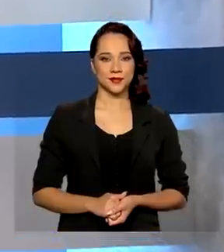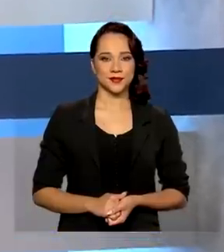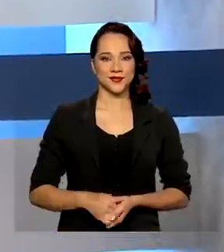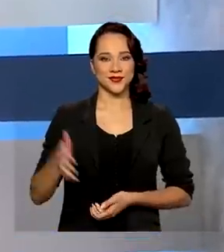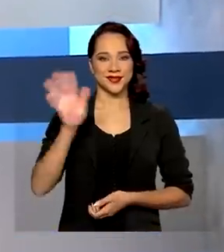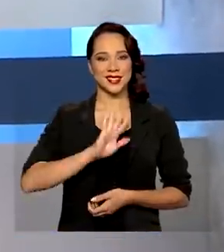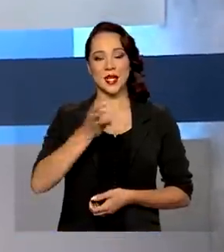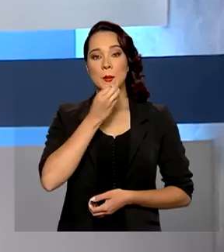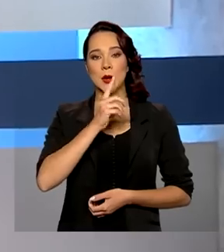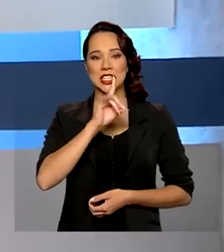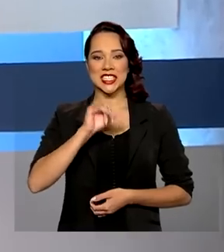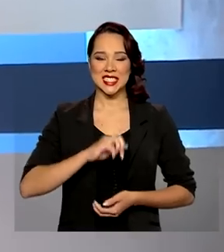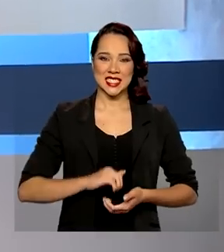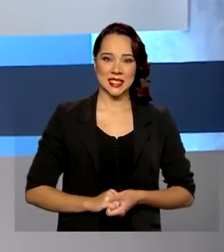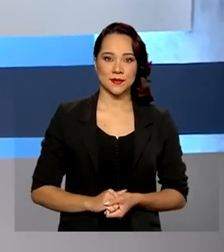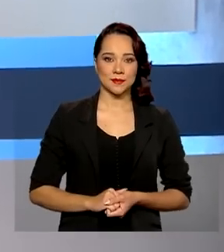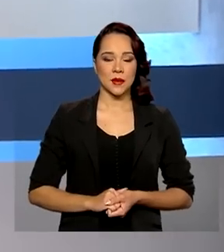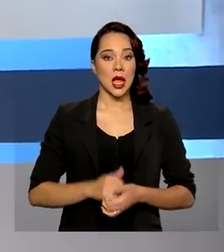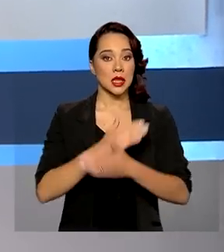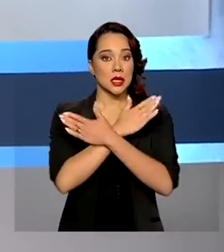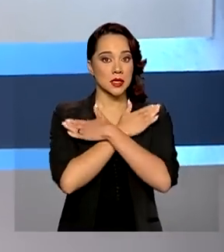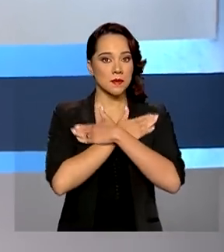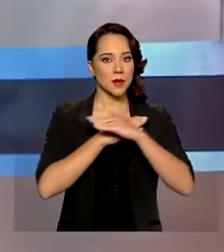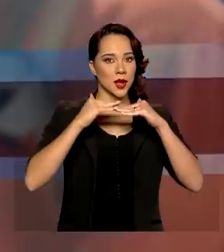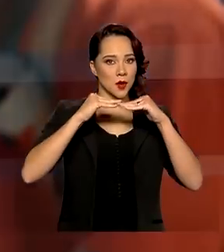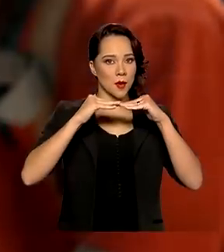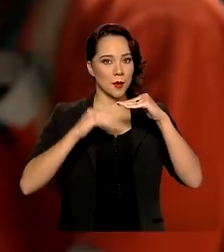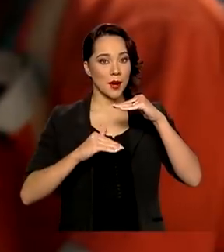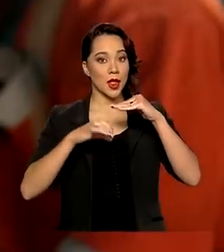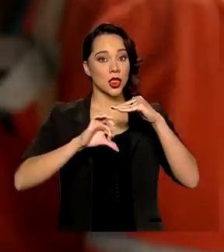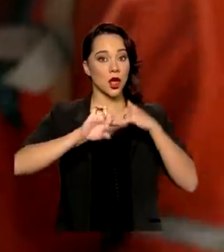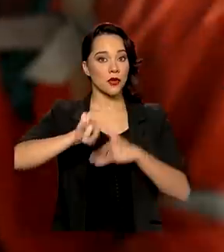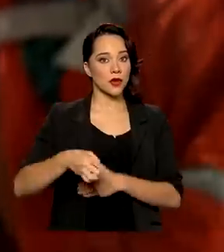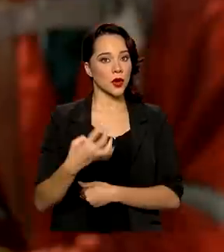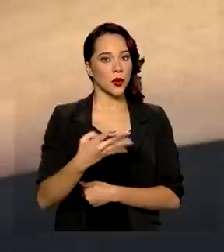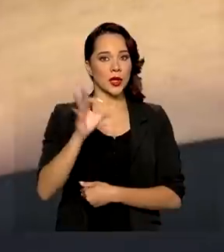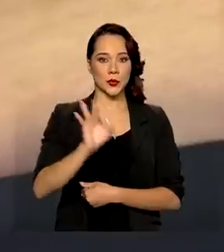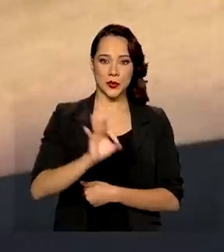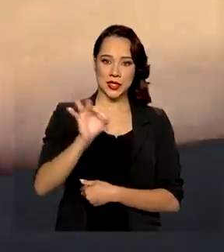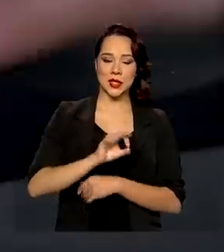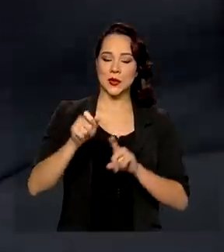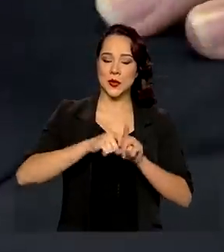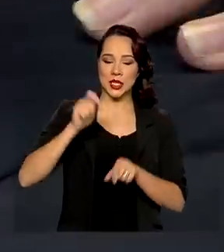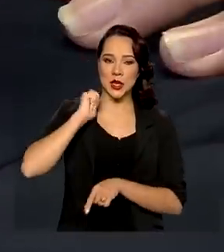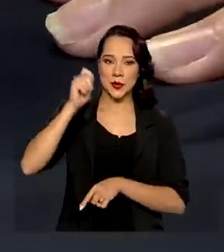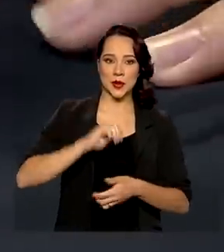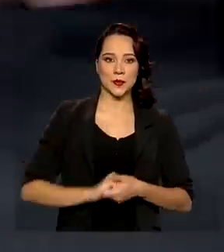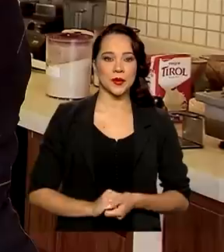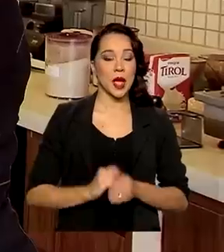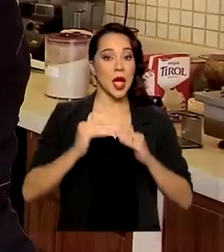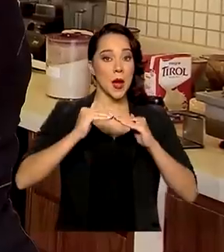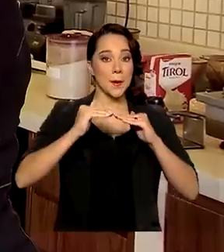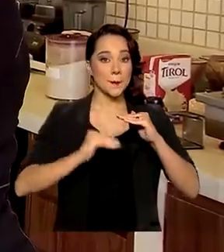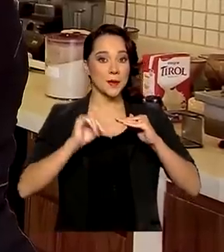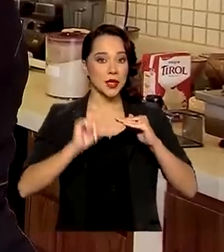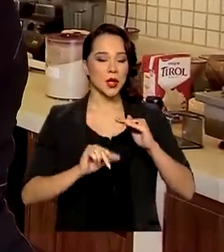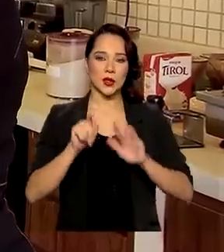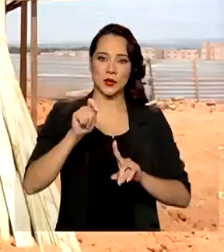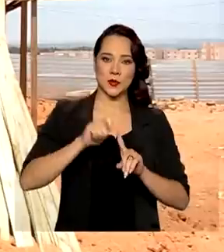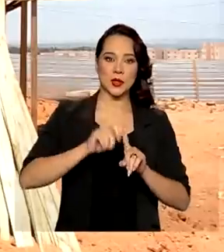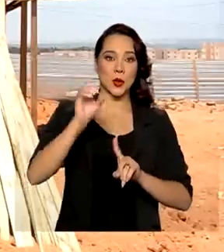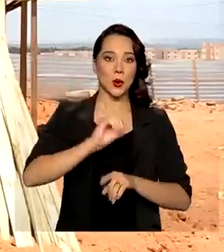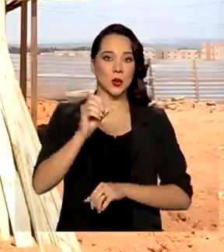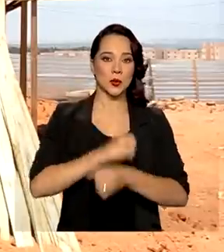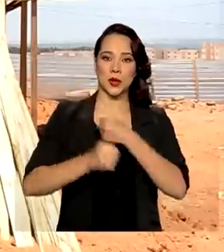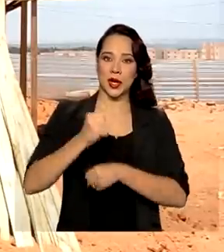Olá, bom dia! Desemprego cai para 9,4% em abril. É o menor índice desde outubro